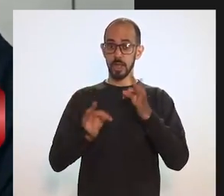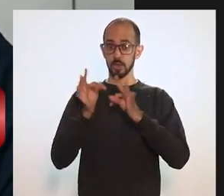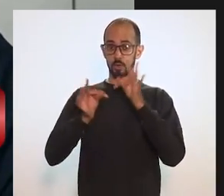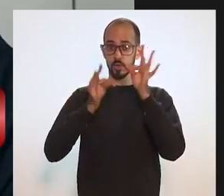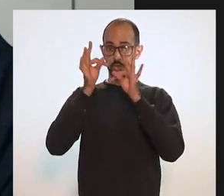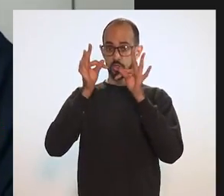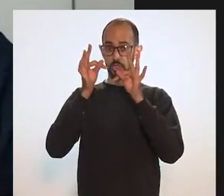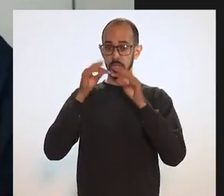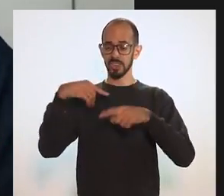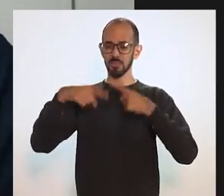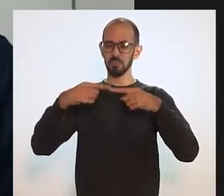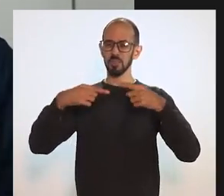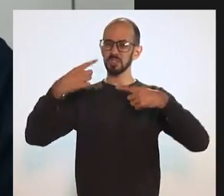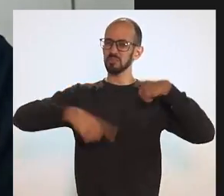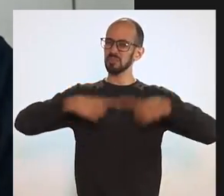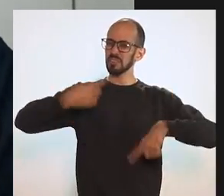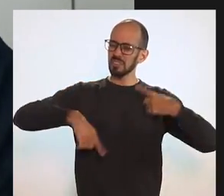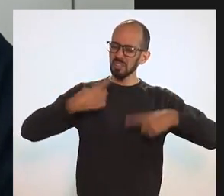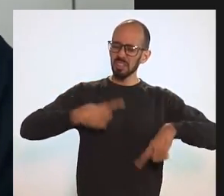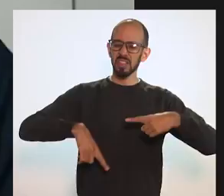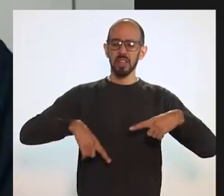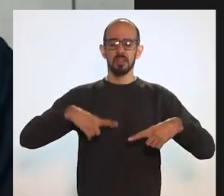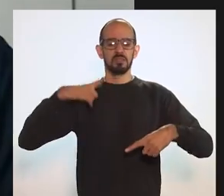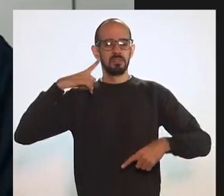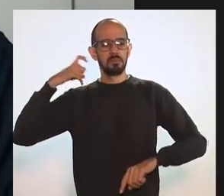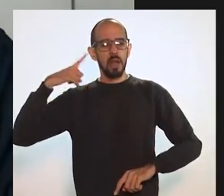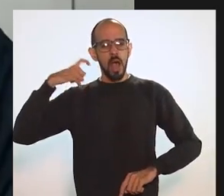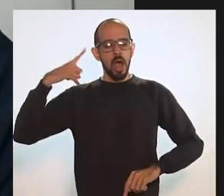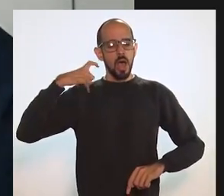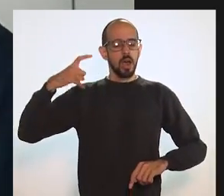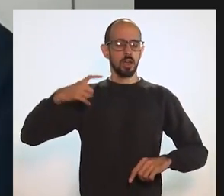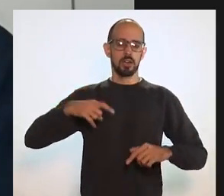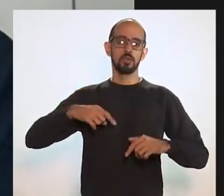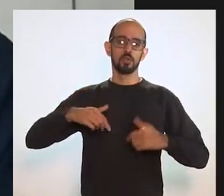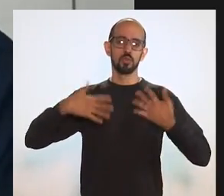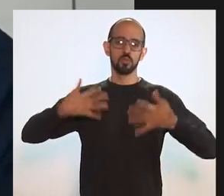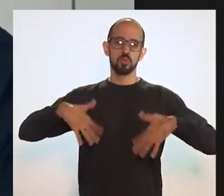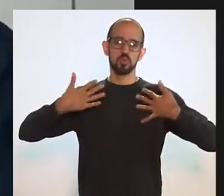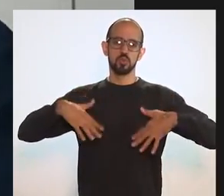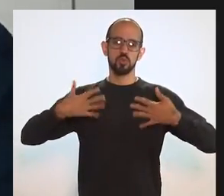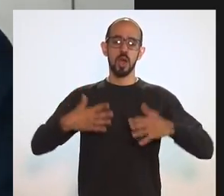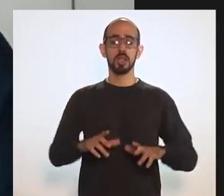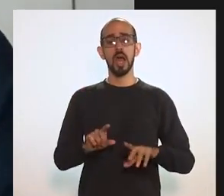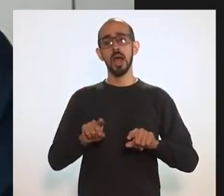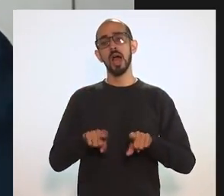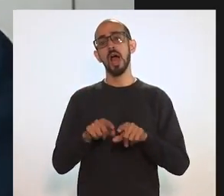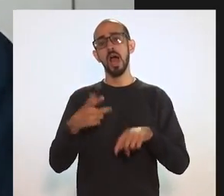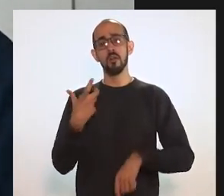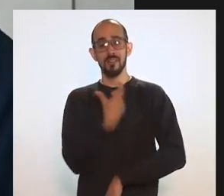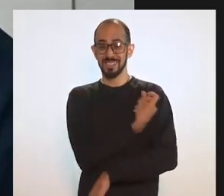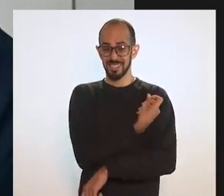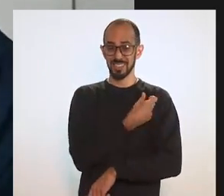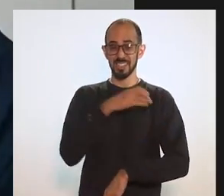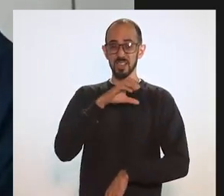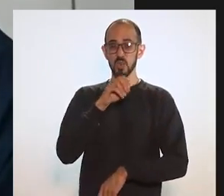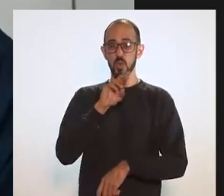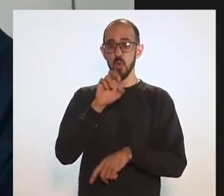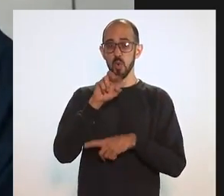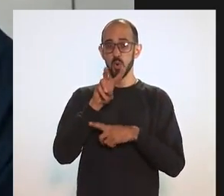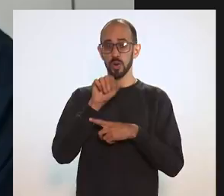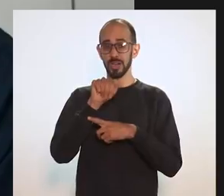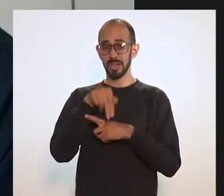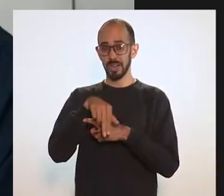de muita disputa política, de muito barulho, também incorporou a vacina Coronavac